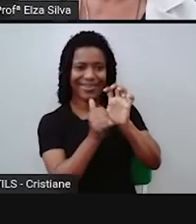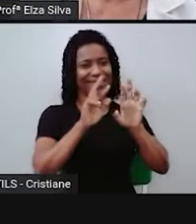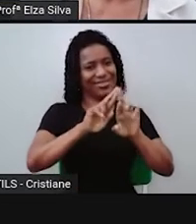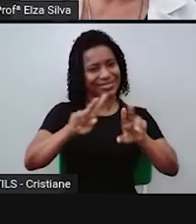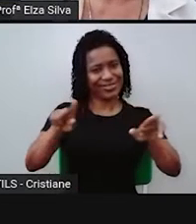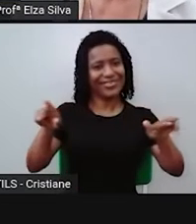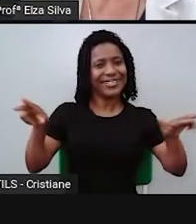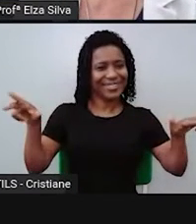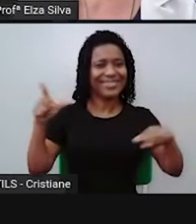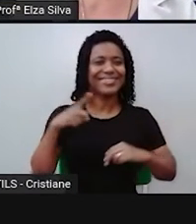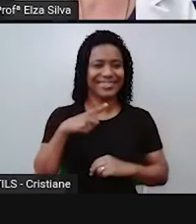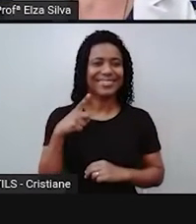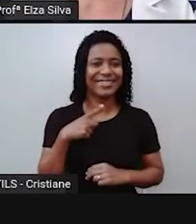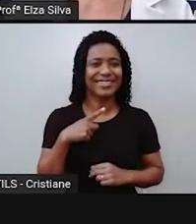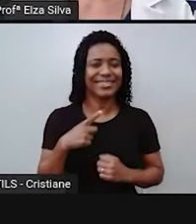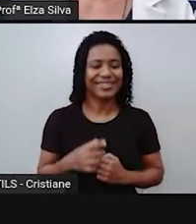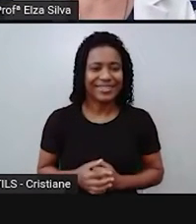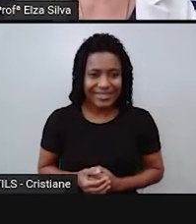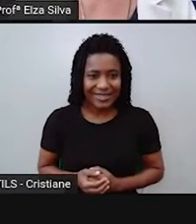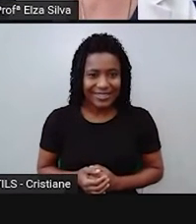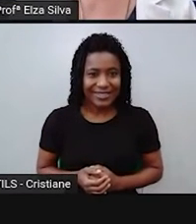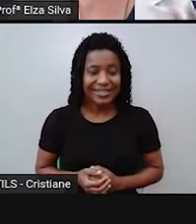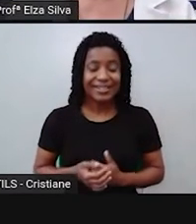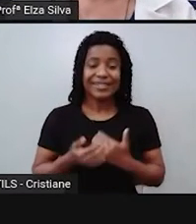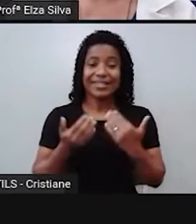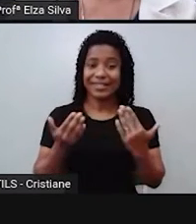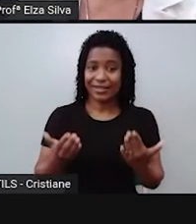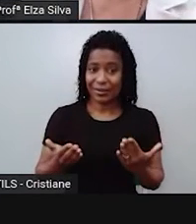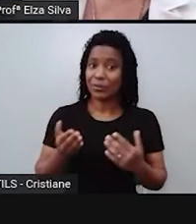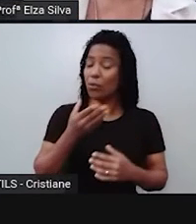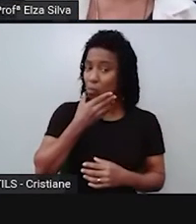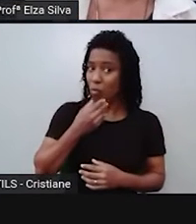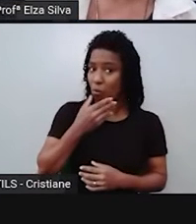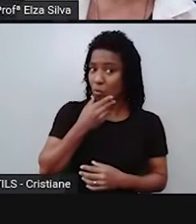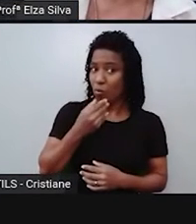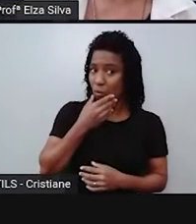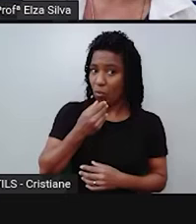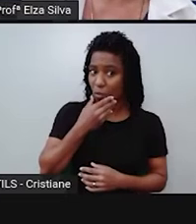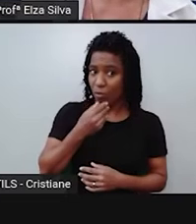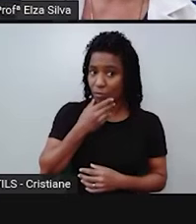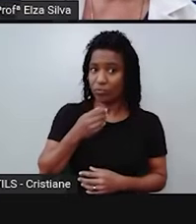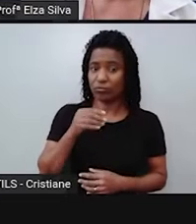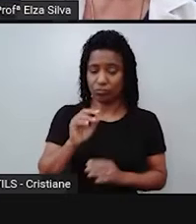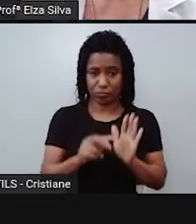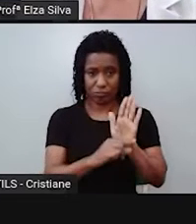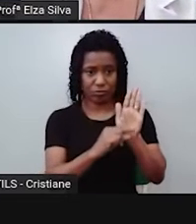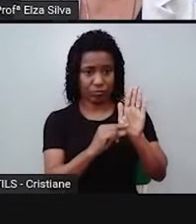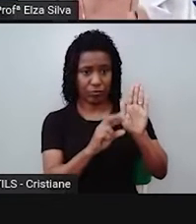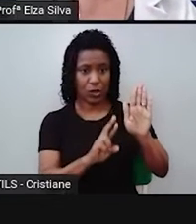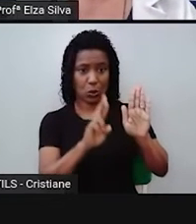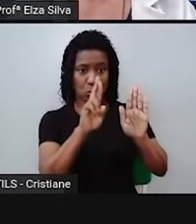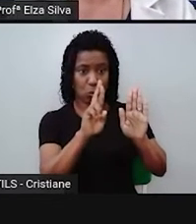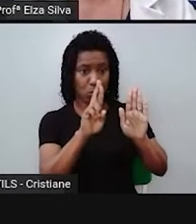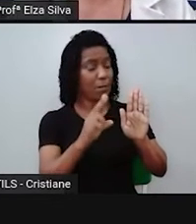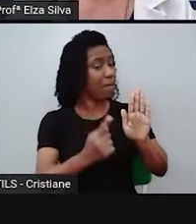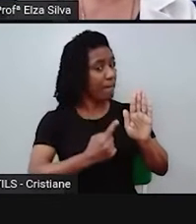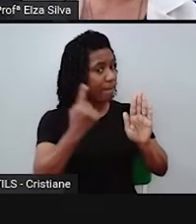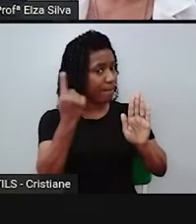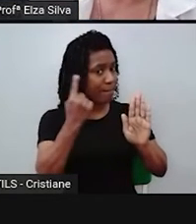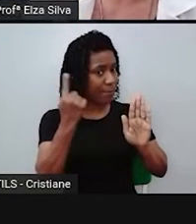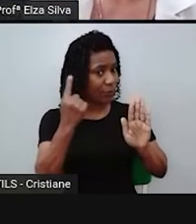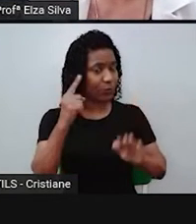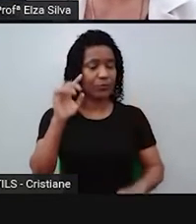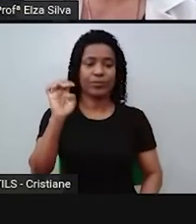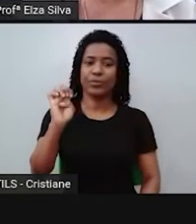Conta, né? Que elas foram redigidas por Exopo, a versão mais antiga. Mas existem outras versões, por